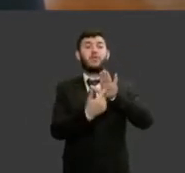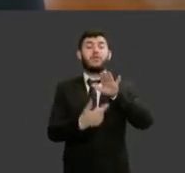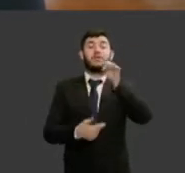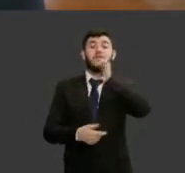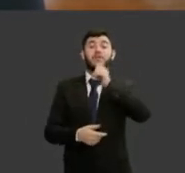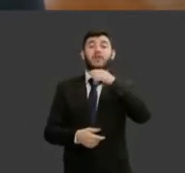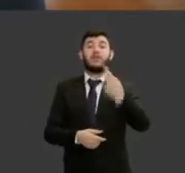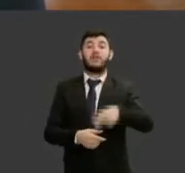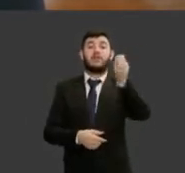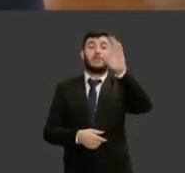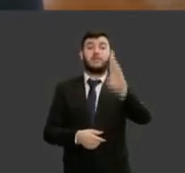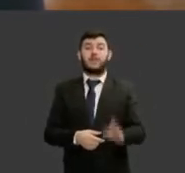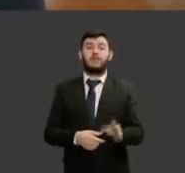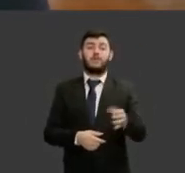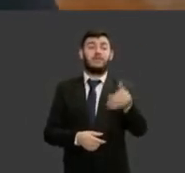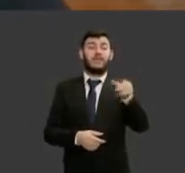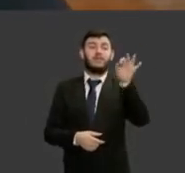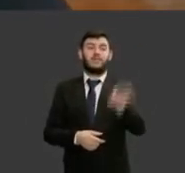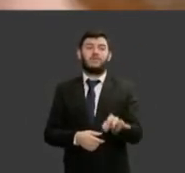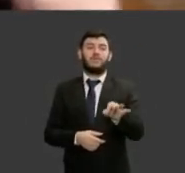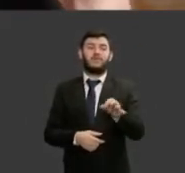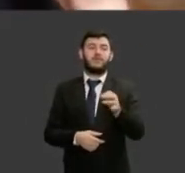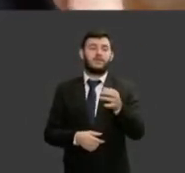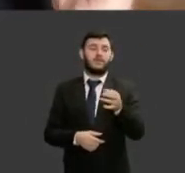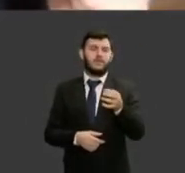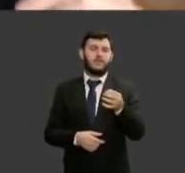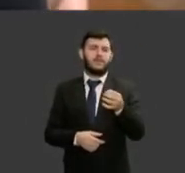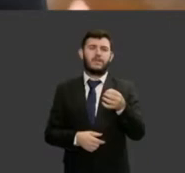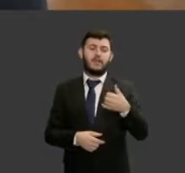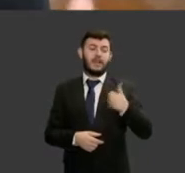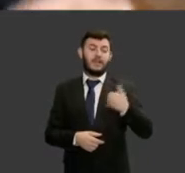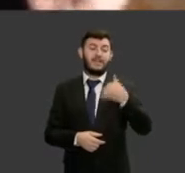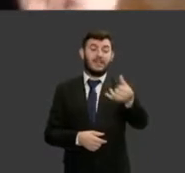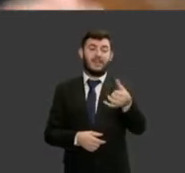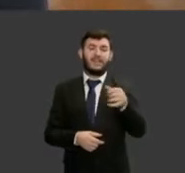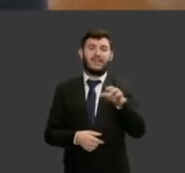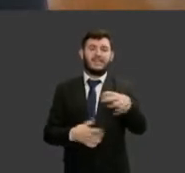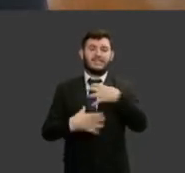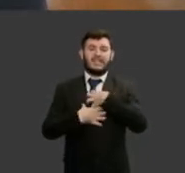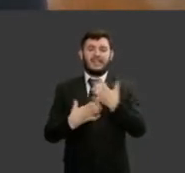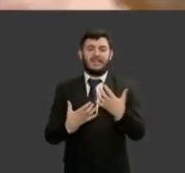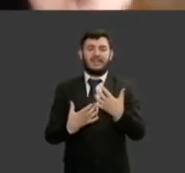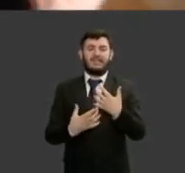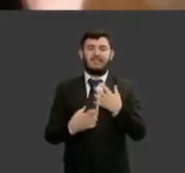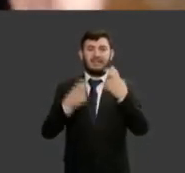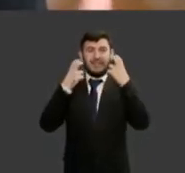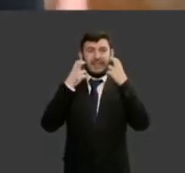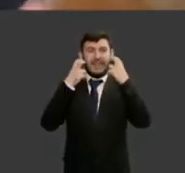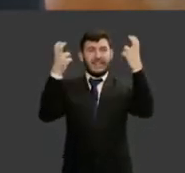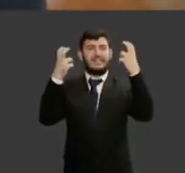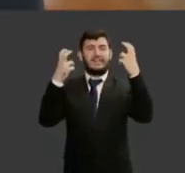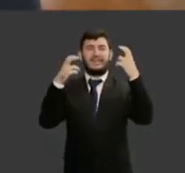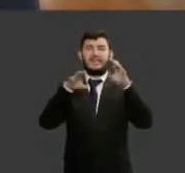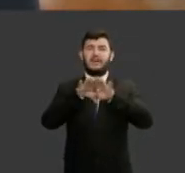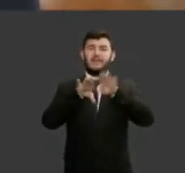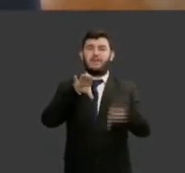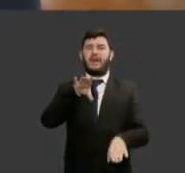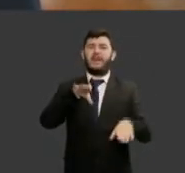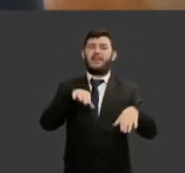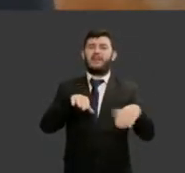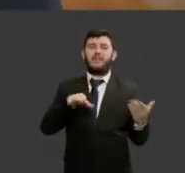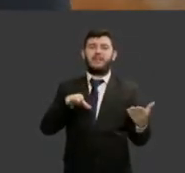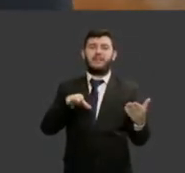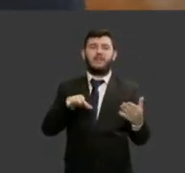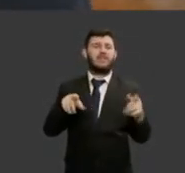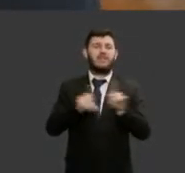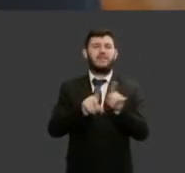de seis anos de idade 40% delas se sentem menos inteligente do que os meninos e desistem de fazer